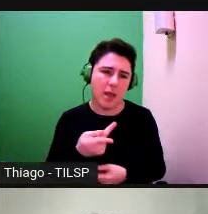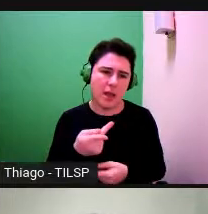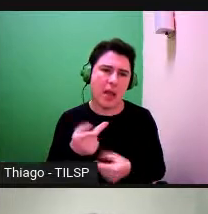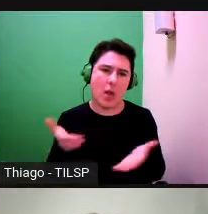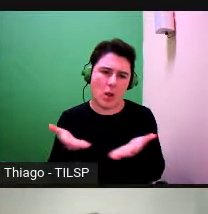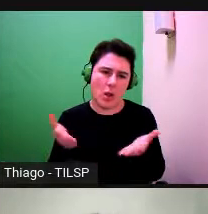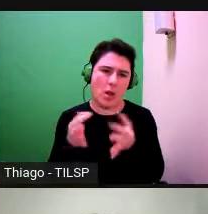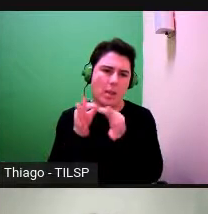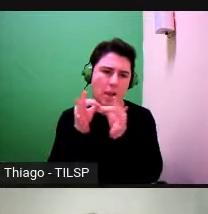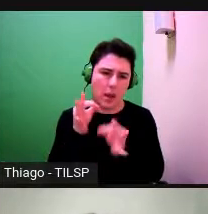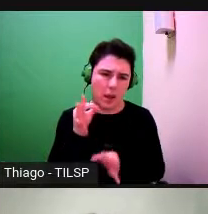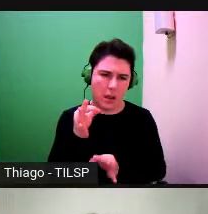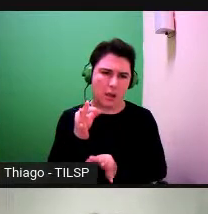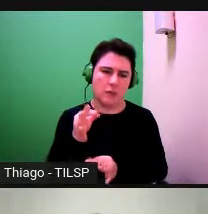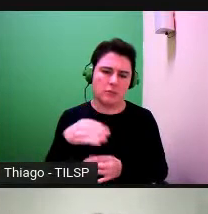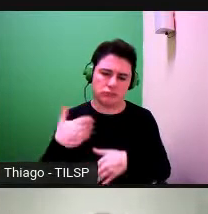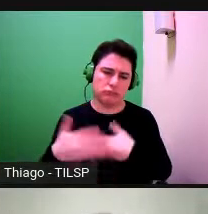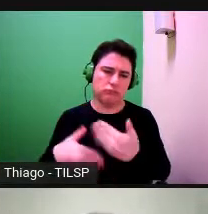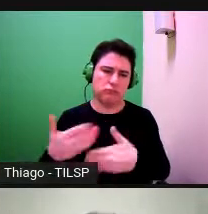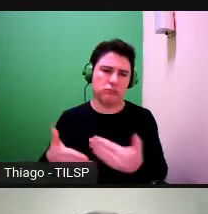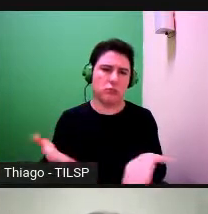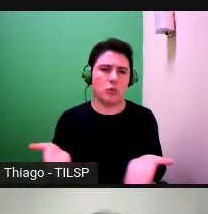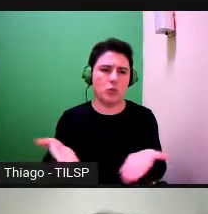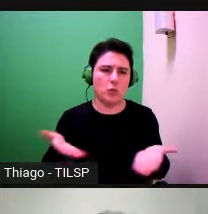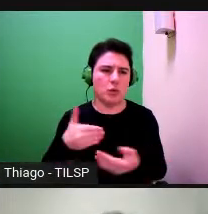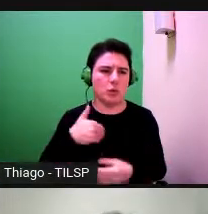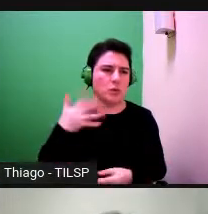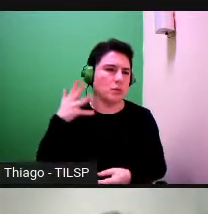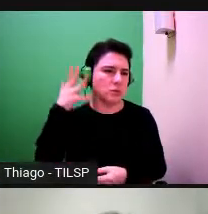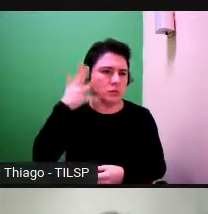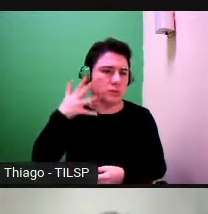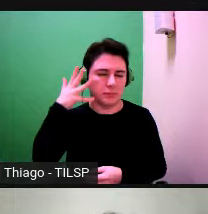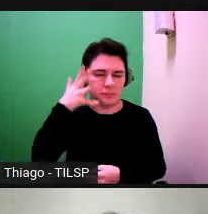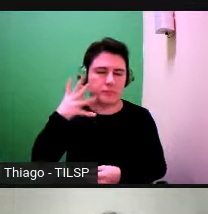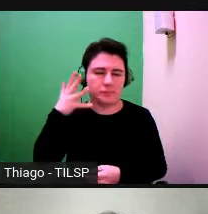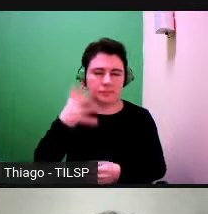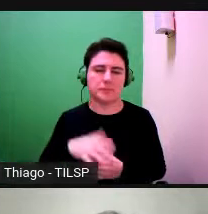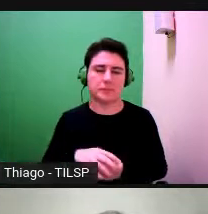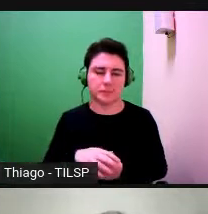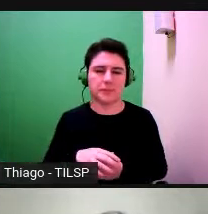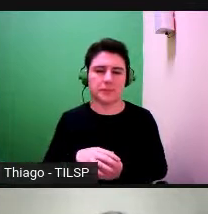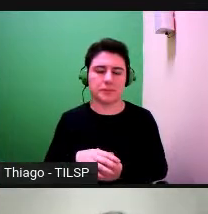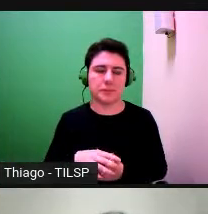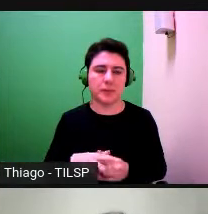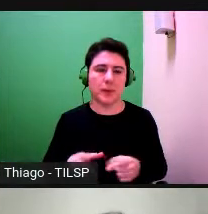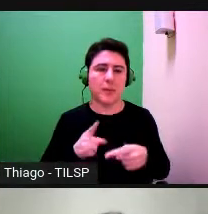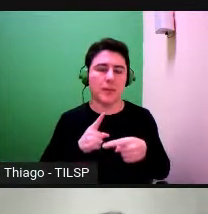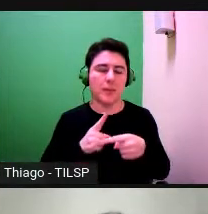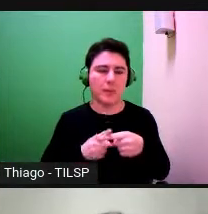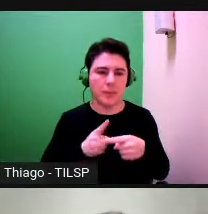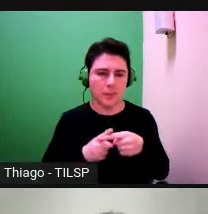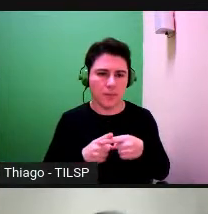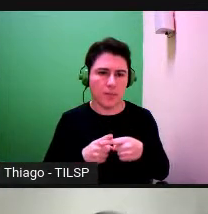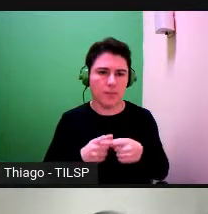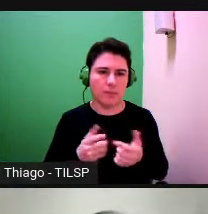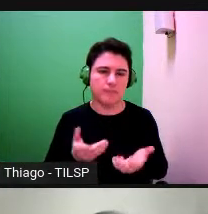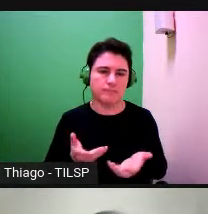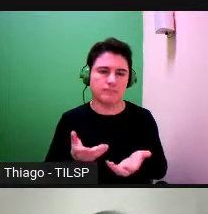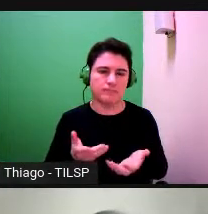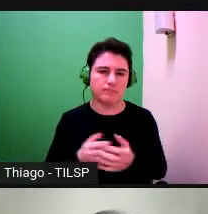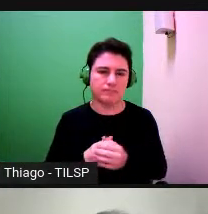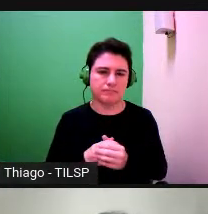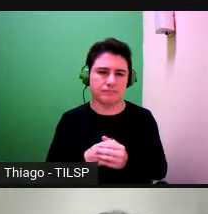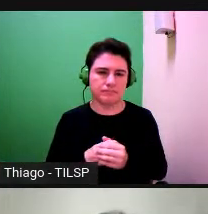e retomar isto ao longo desta exposição, ligando com esta, com